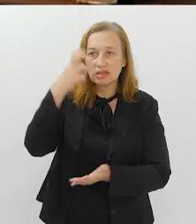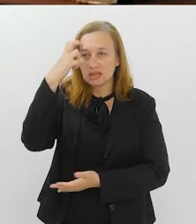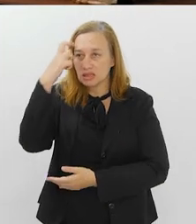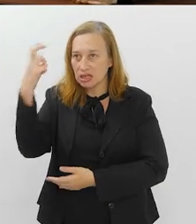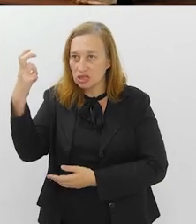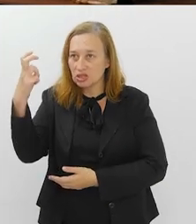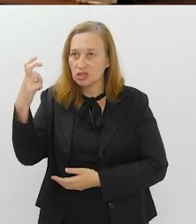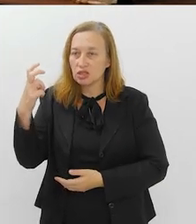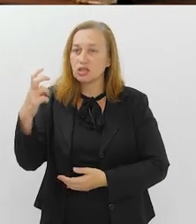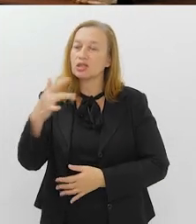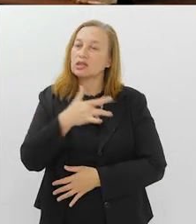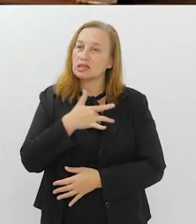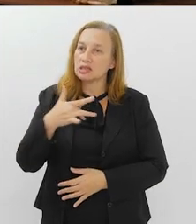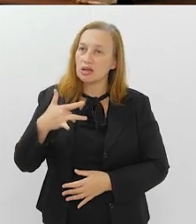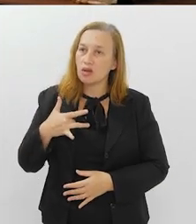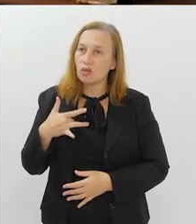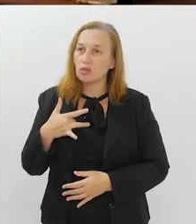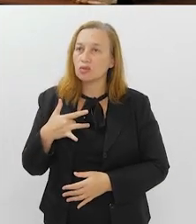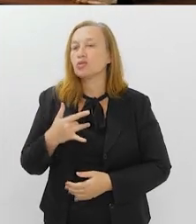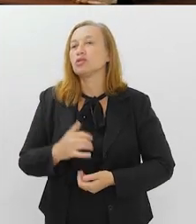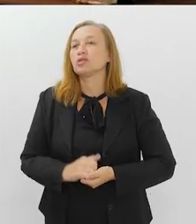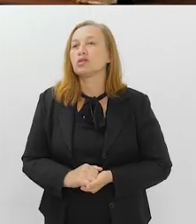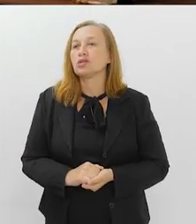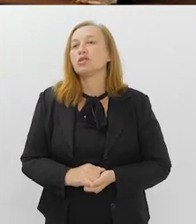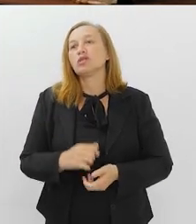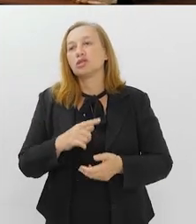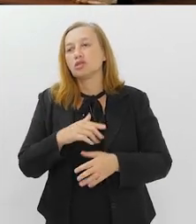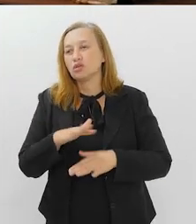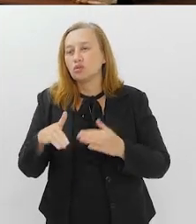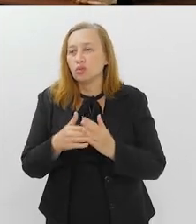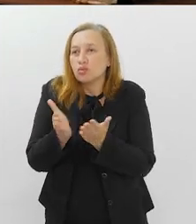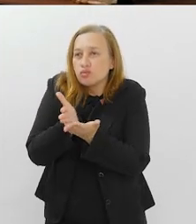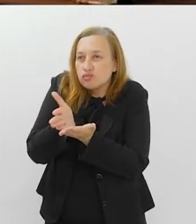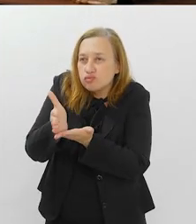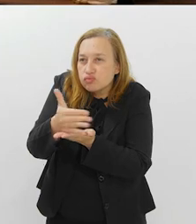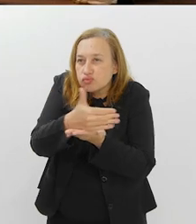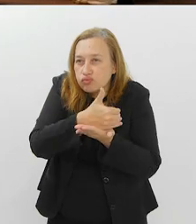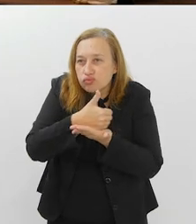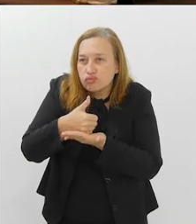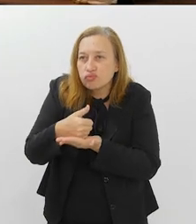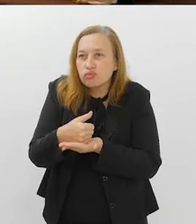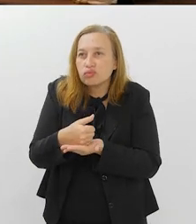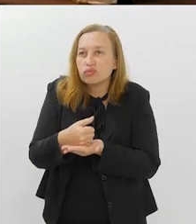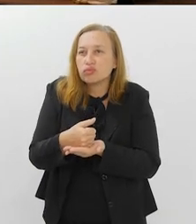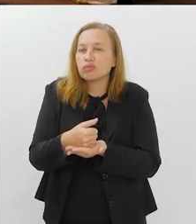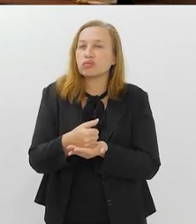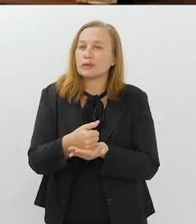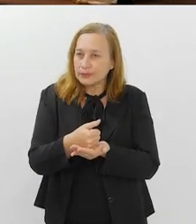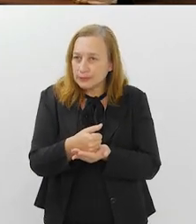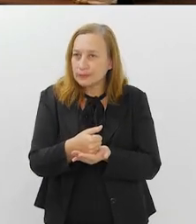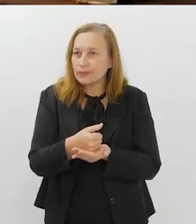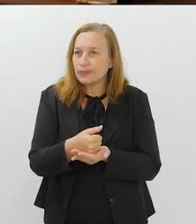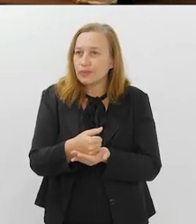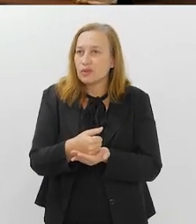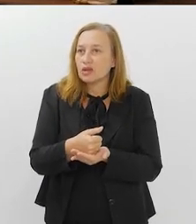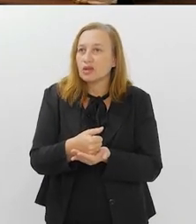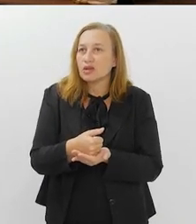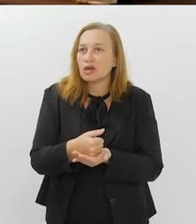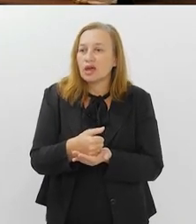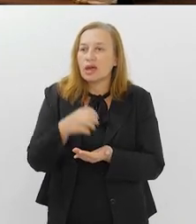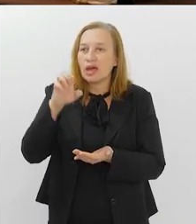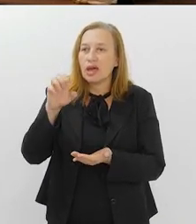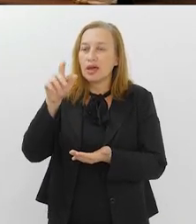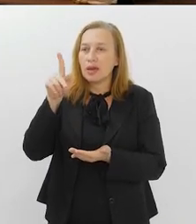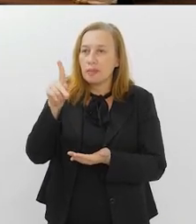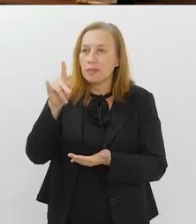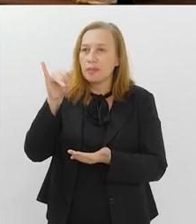inteligência em saúde que tem todos esses dados, né, dessa parte de vigilância